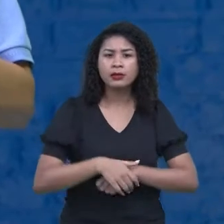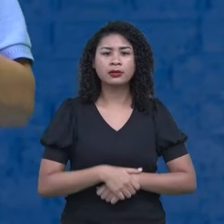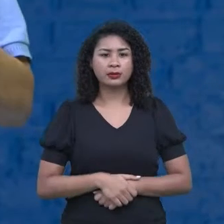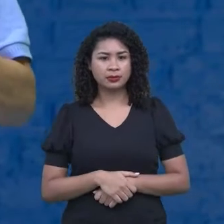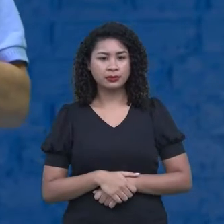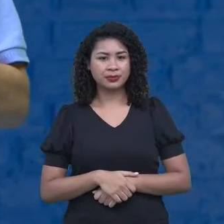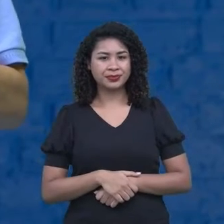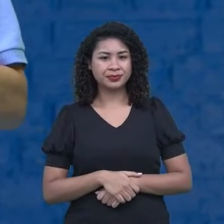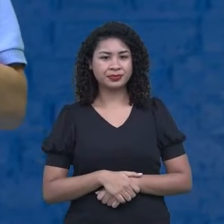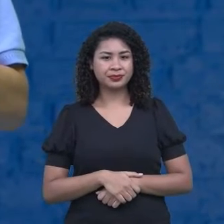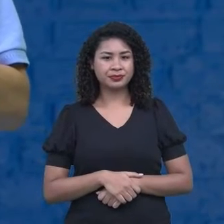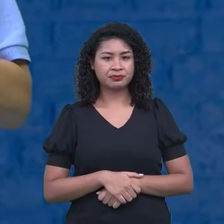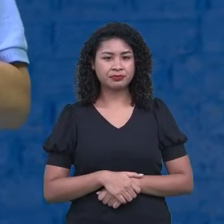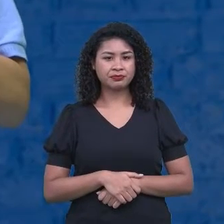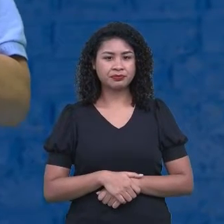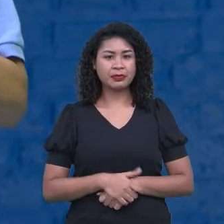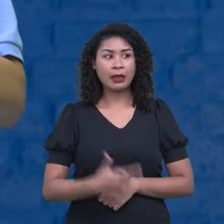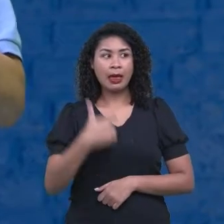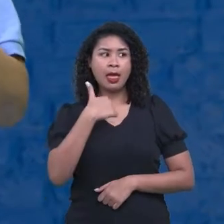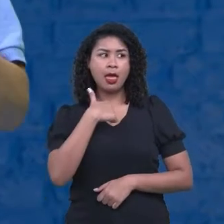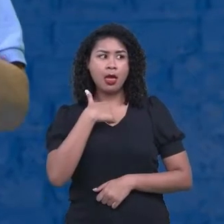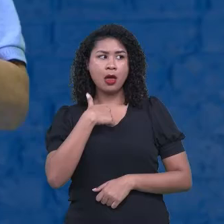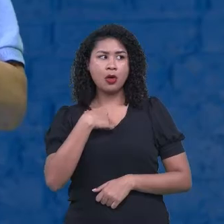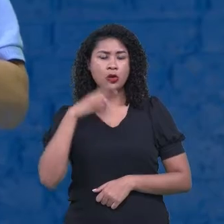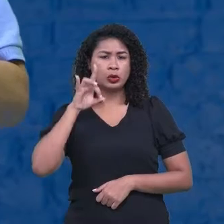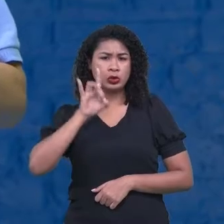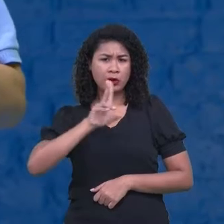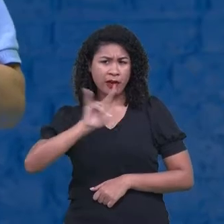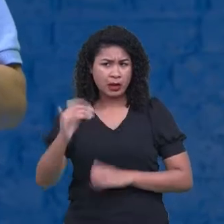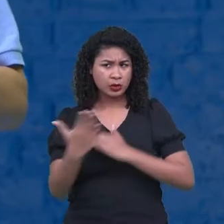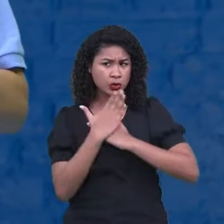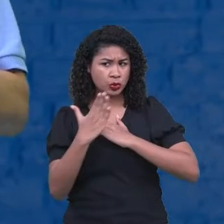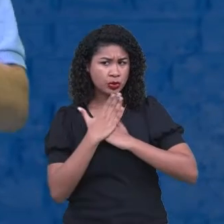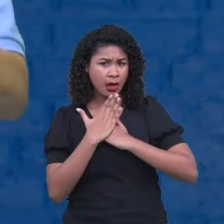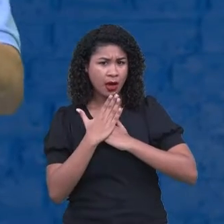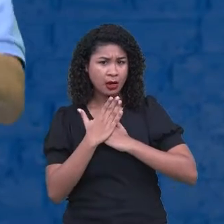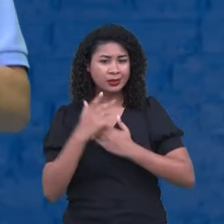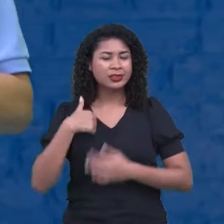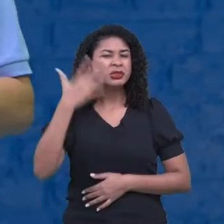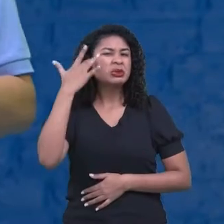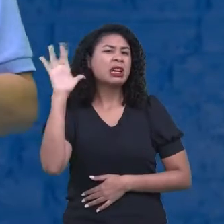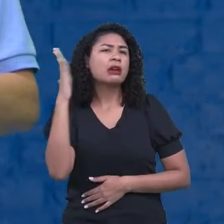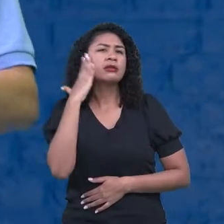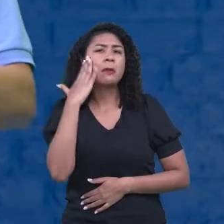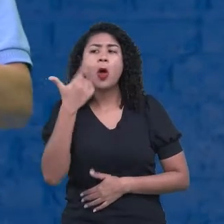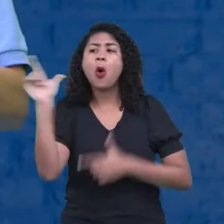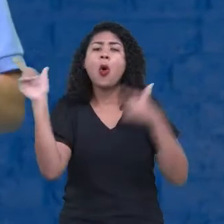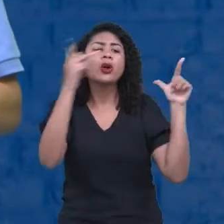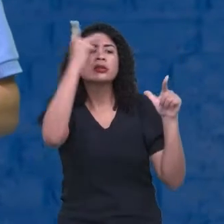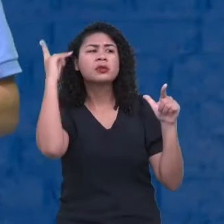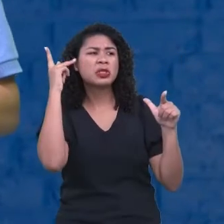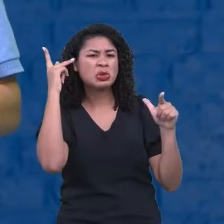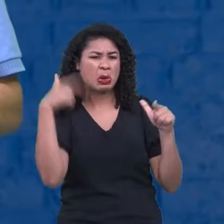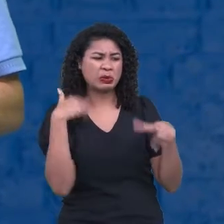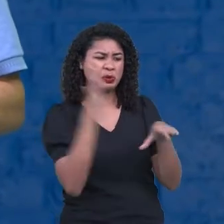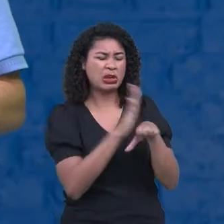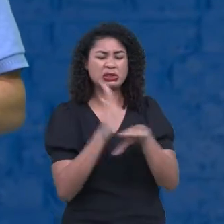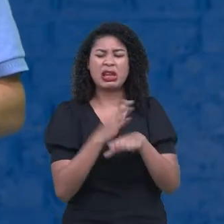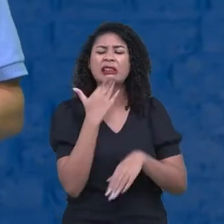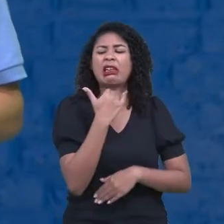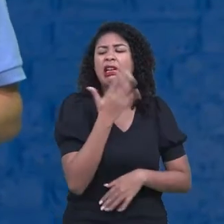projetando. Eu. Ah, eu penso, eu não quero saber. Não quero saber o que vai acontecer com os outros. Eu tenho que pensar num todo.